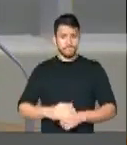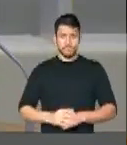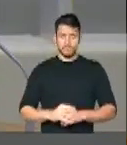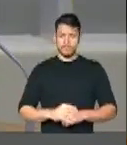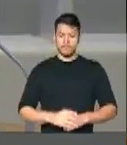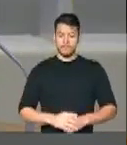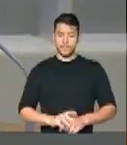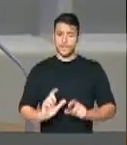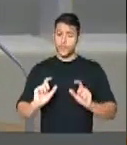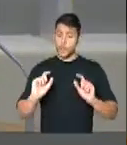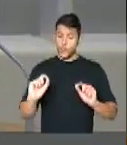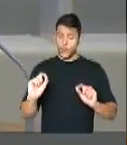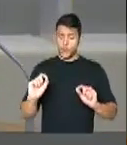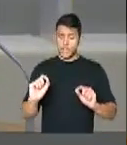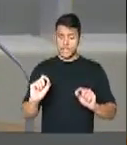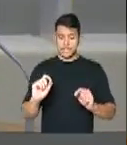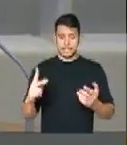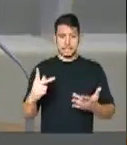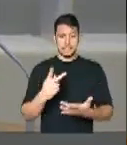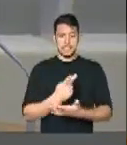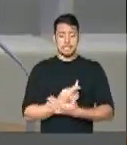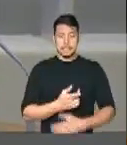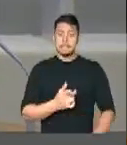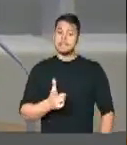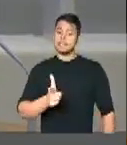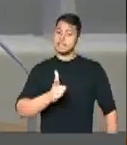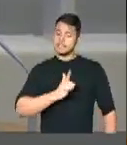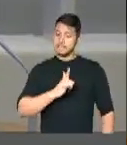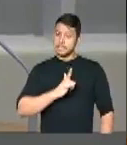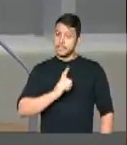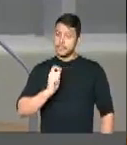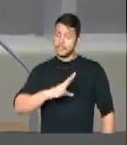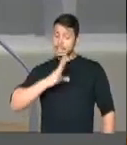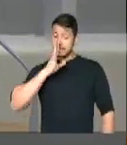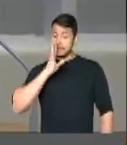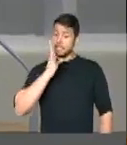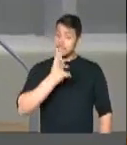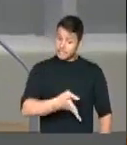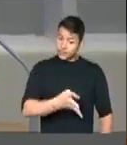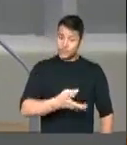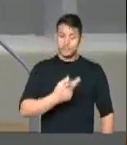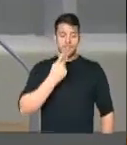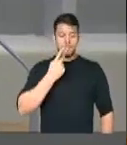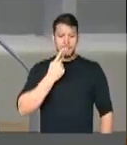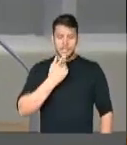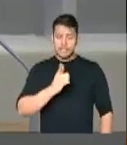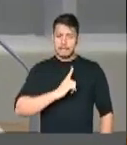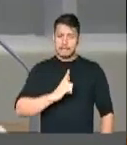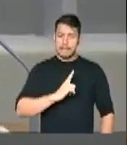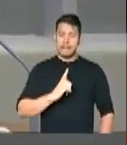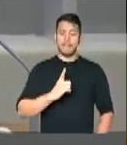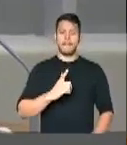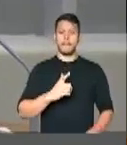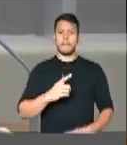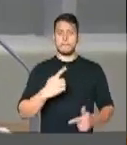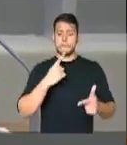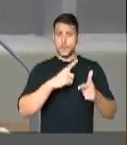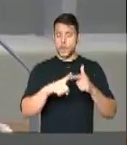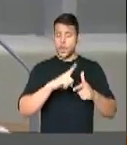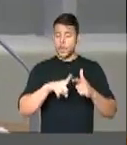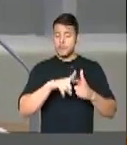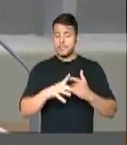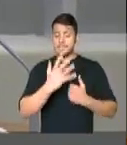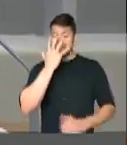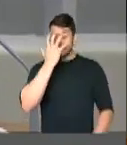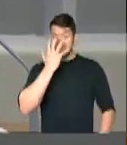Tem-se denúncias com indícios de irregularidades fortes, quero deixar bem claro